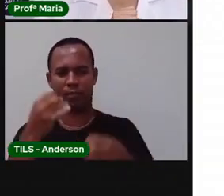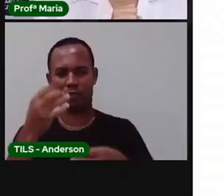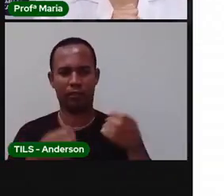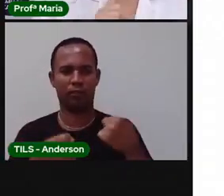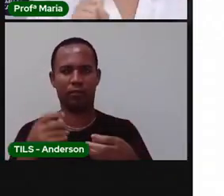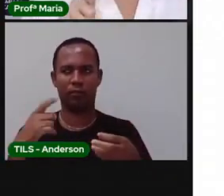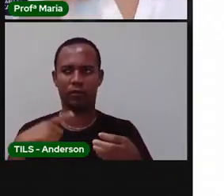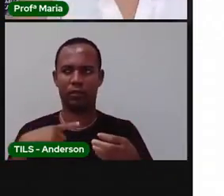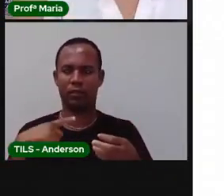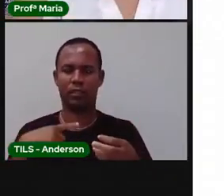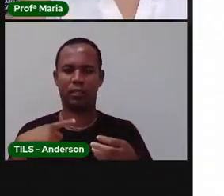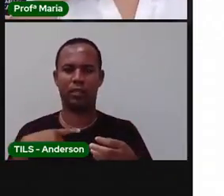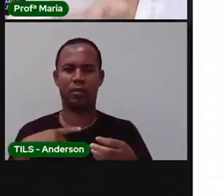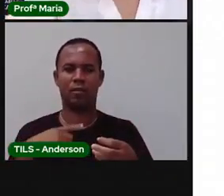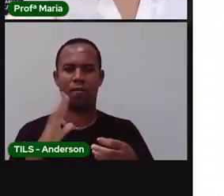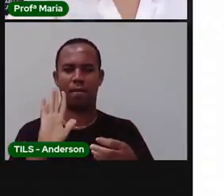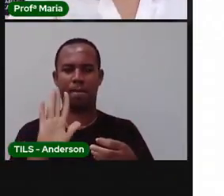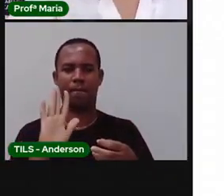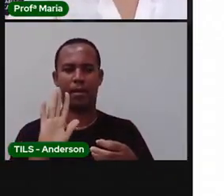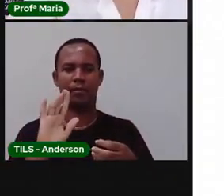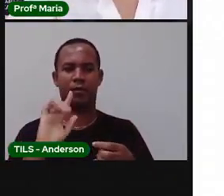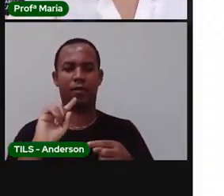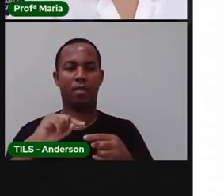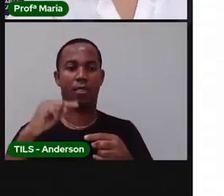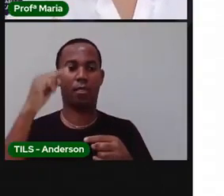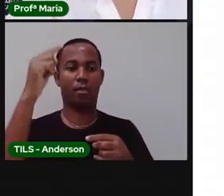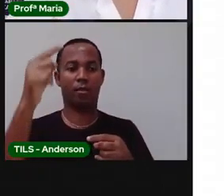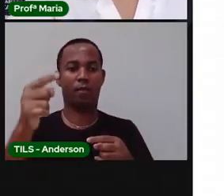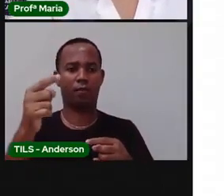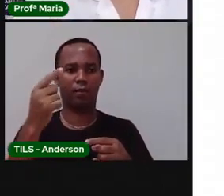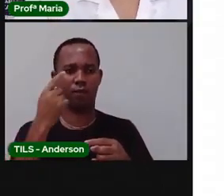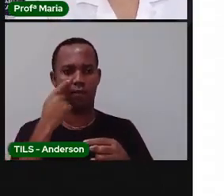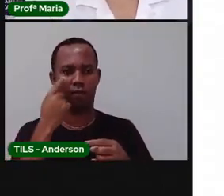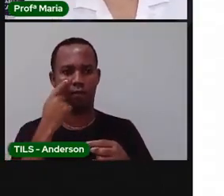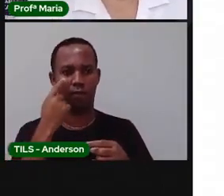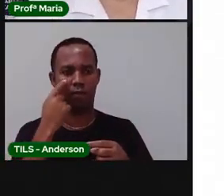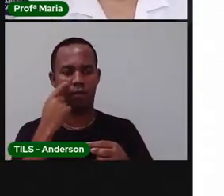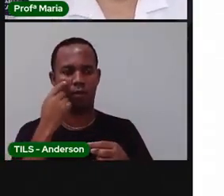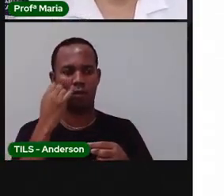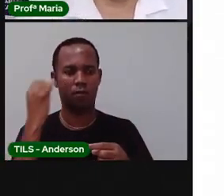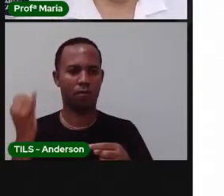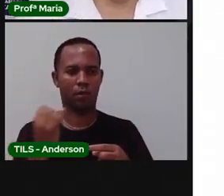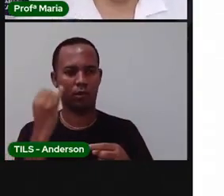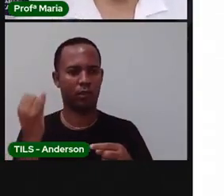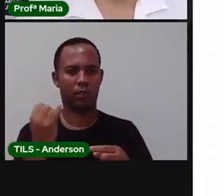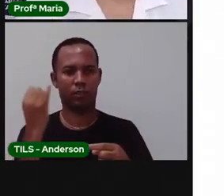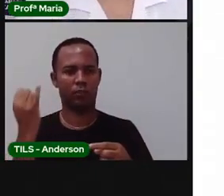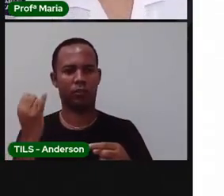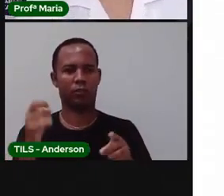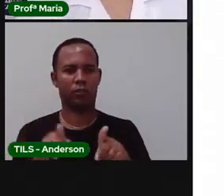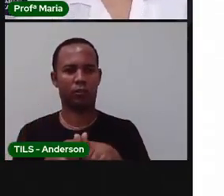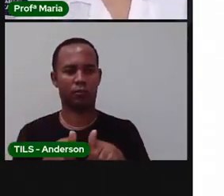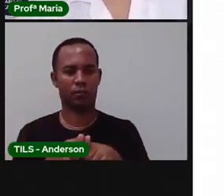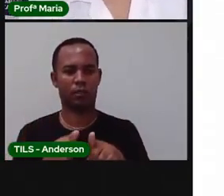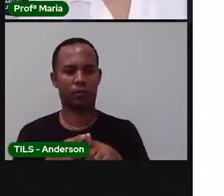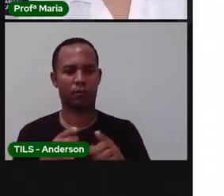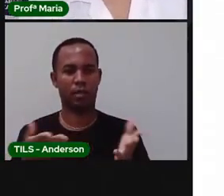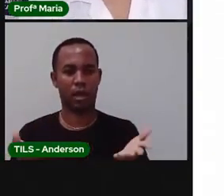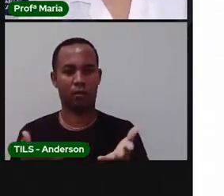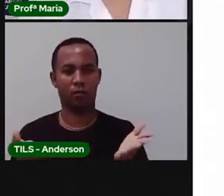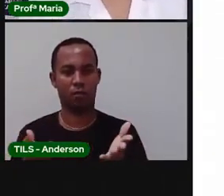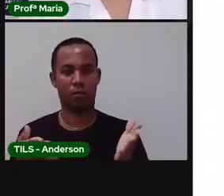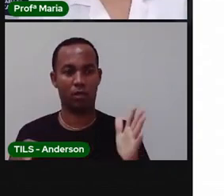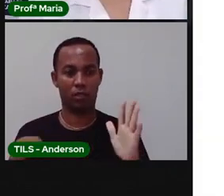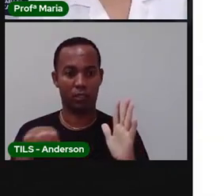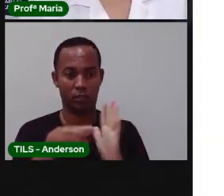que existe isso aqui, mas lá na frente a gente vai ver uma coisa tão importante quanto. Então, olha só, chegou a hora,